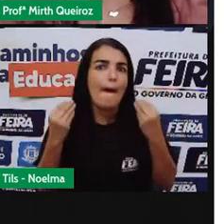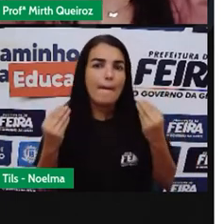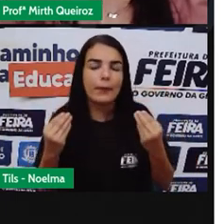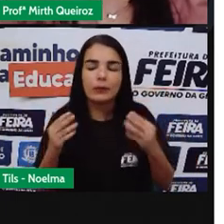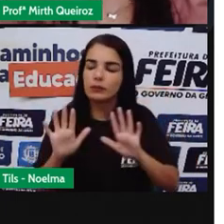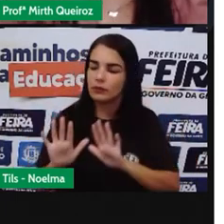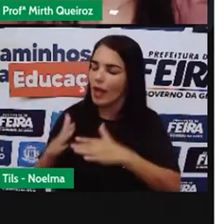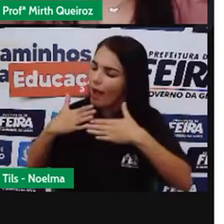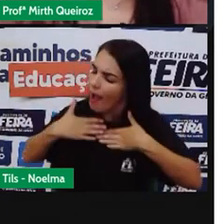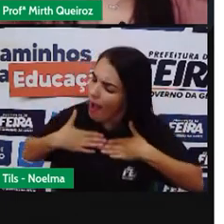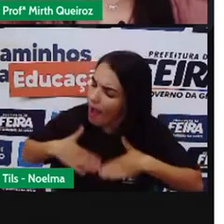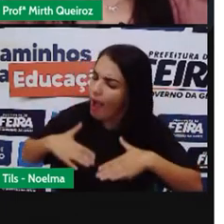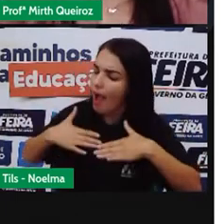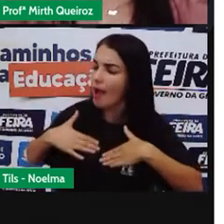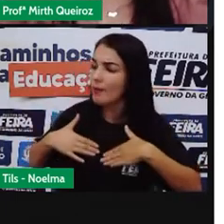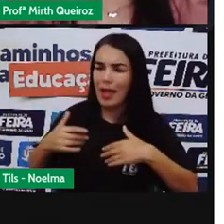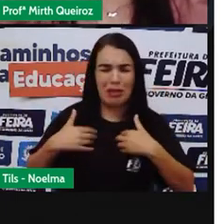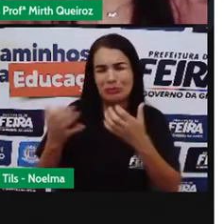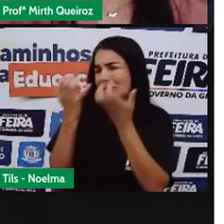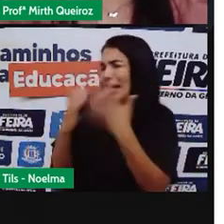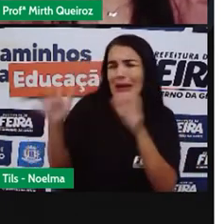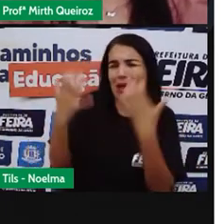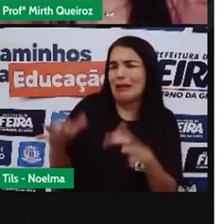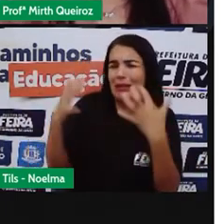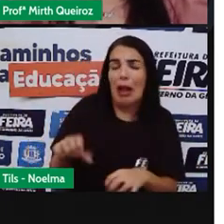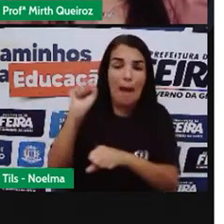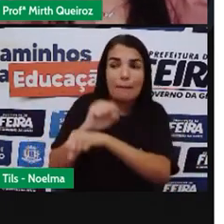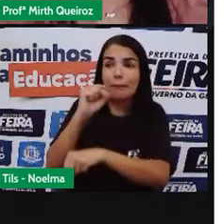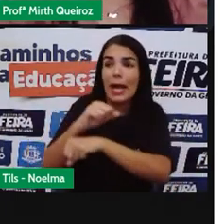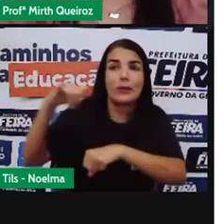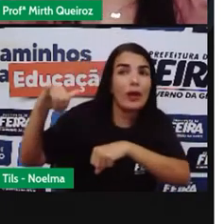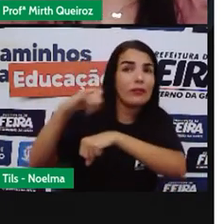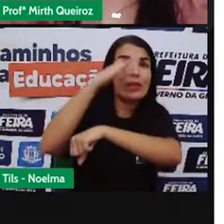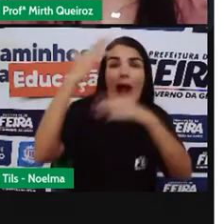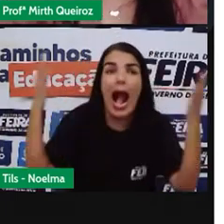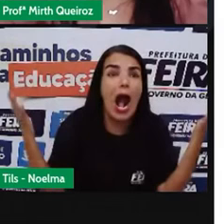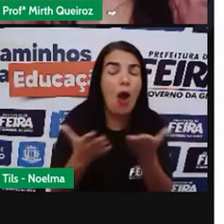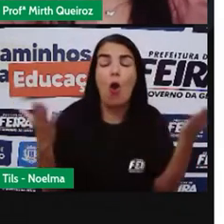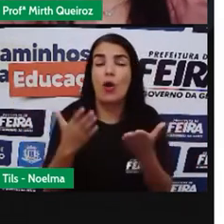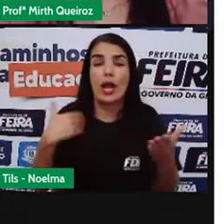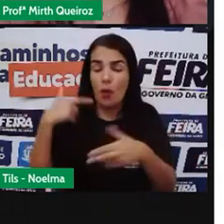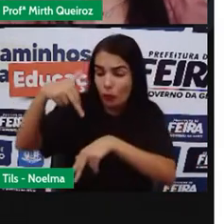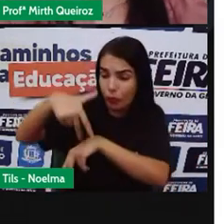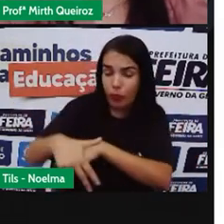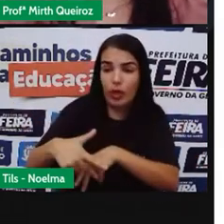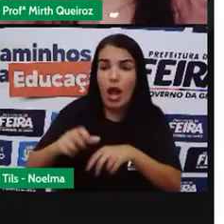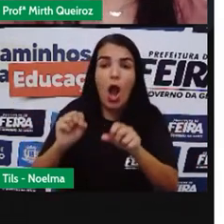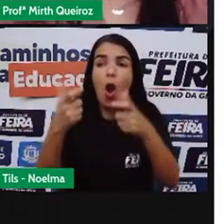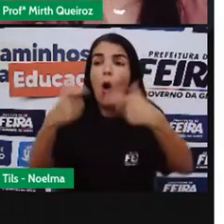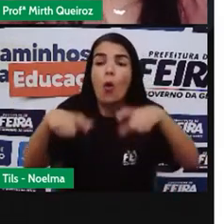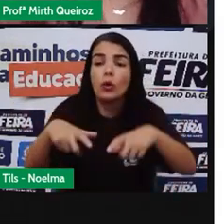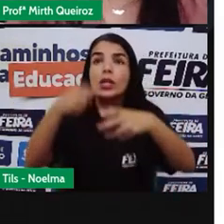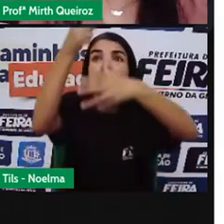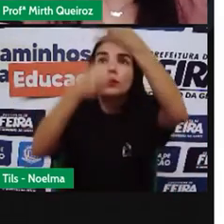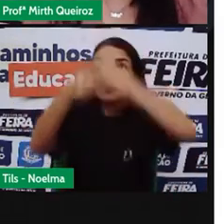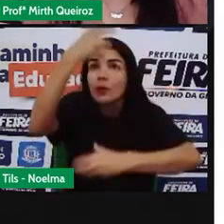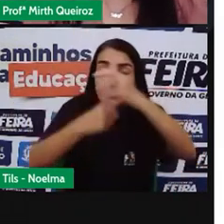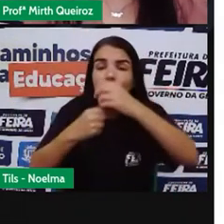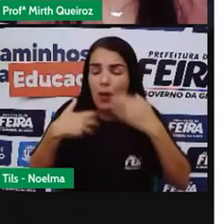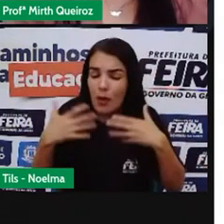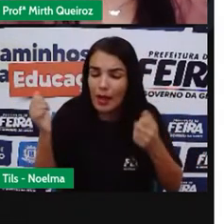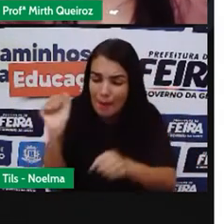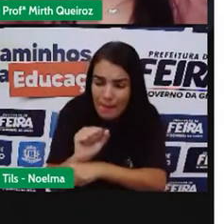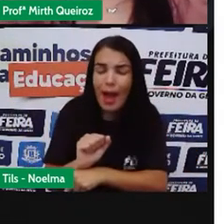Calma, cavaleiro. Eu desisto. Parem esse troço que eu vou descer. Onde é a cordinha? Parem.